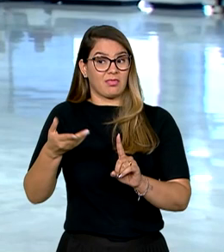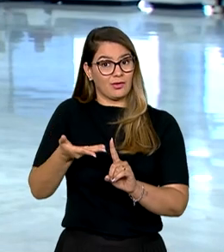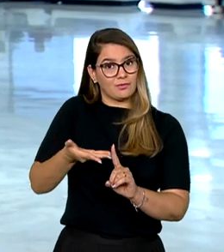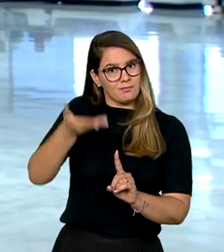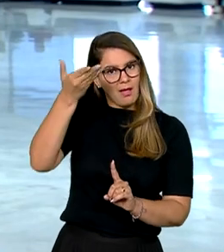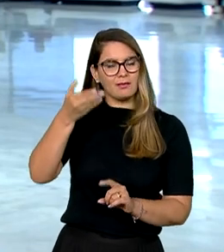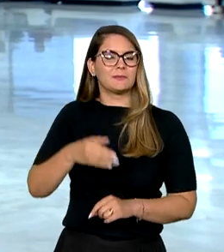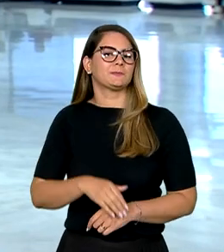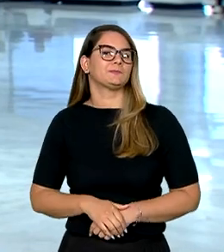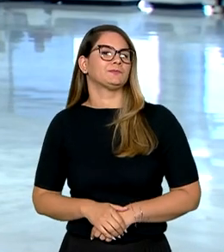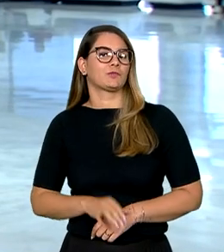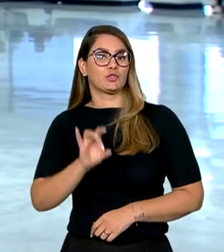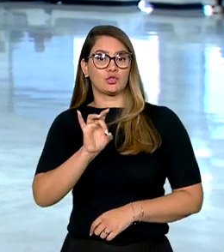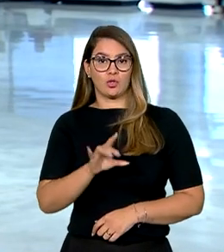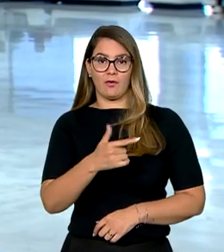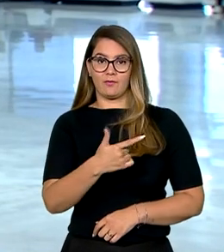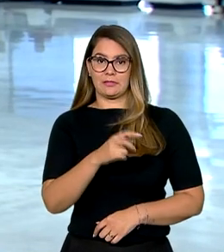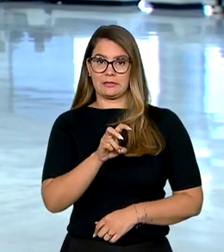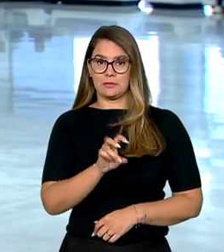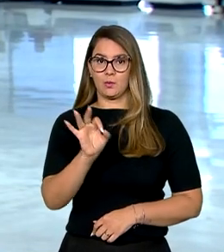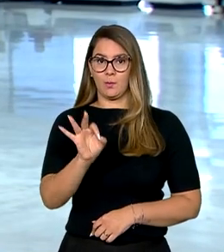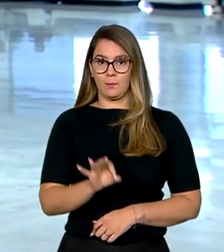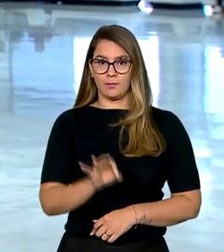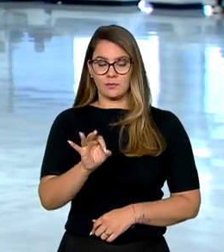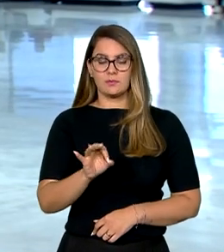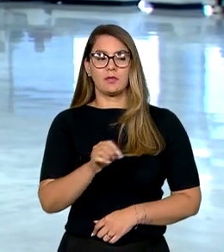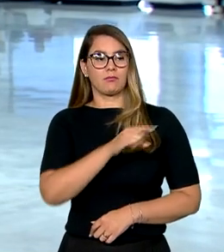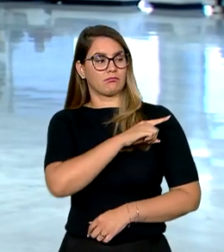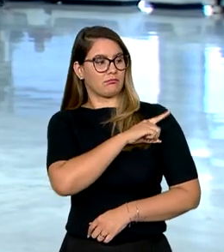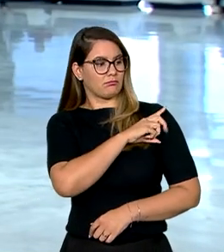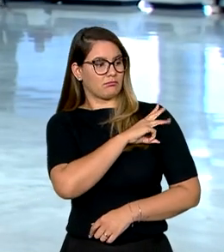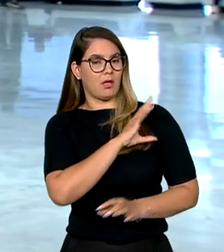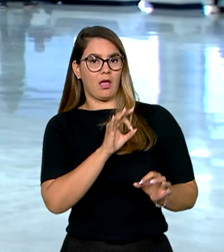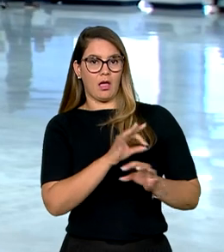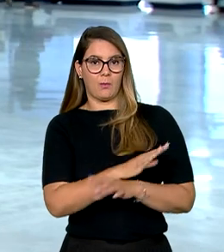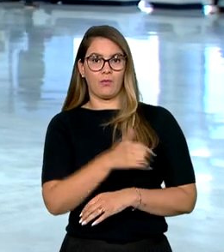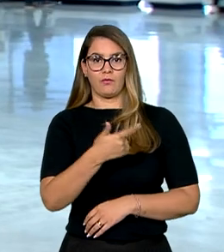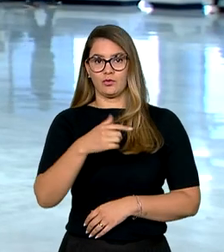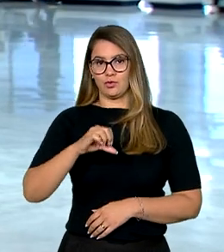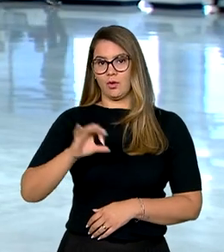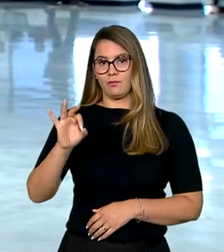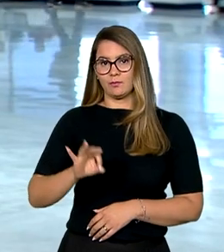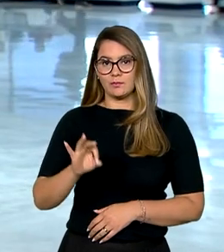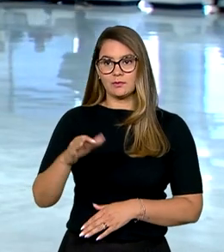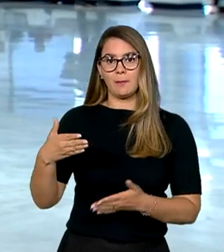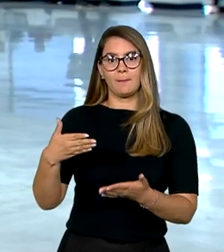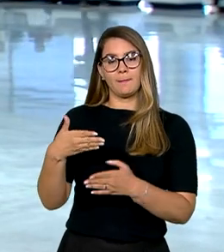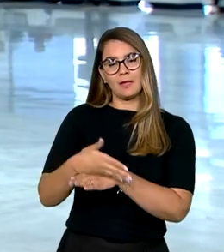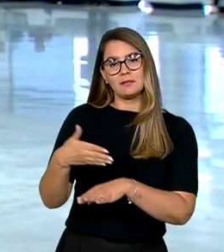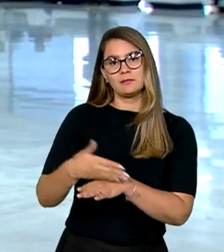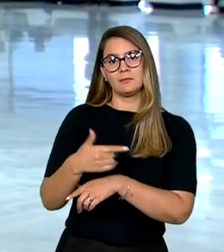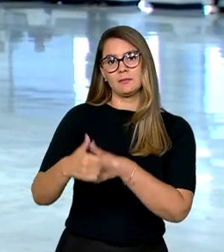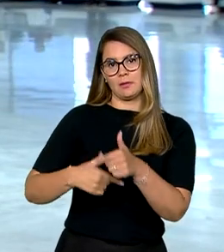população. Apenas 25% concluíram o ensino médio e 29% participam da força de trabalho.